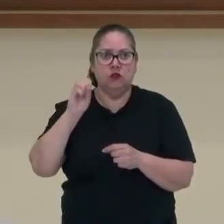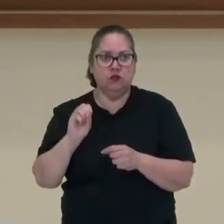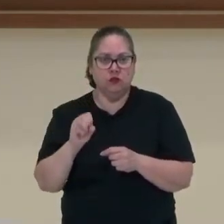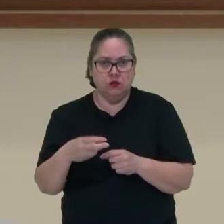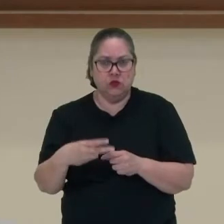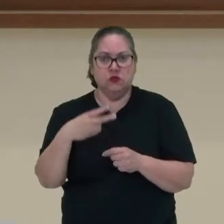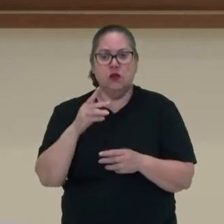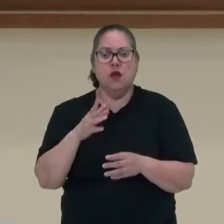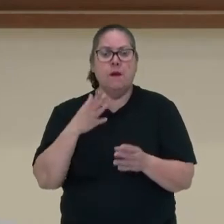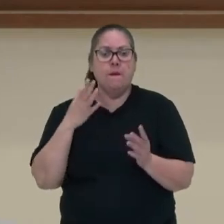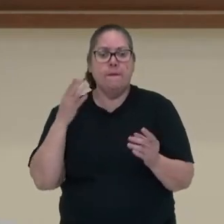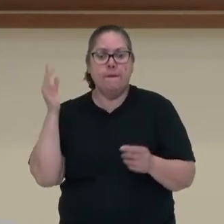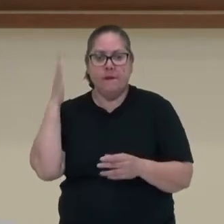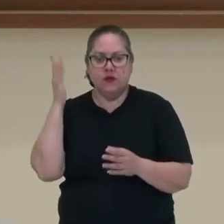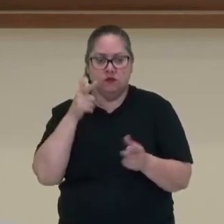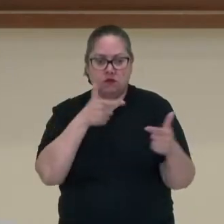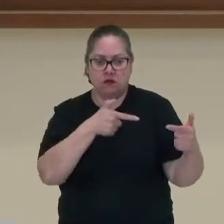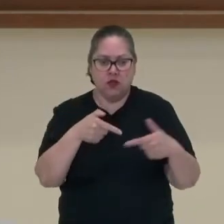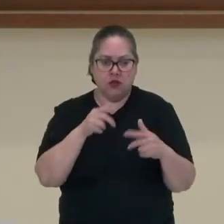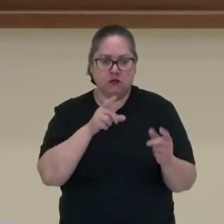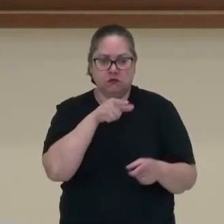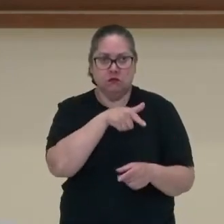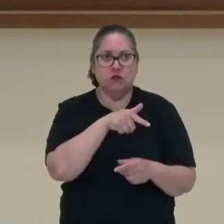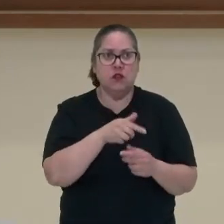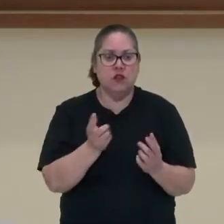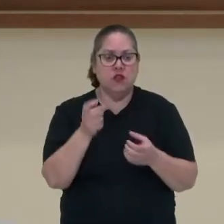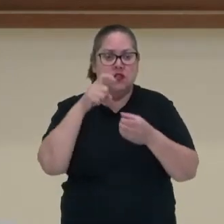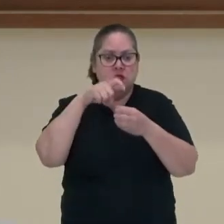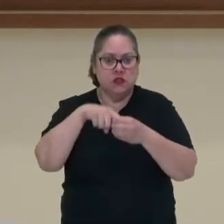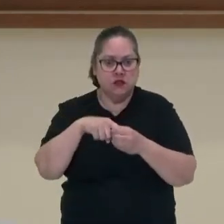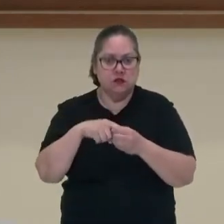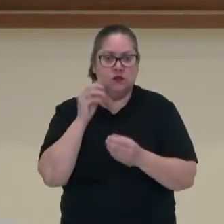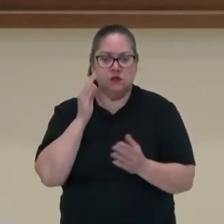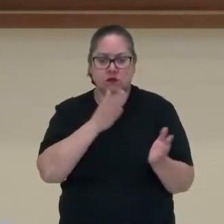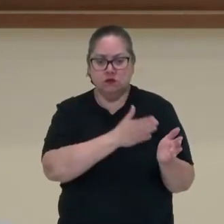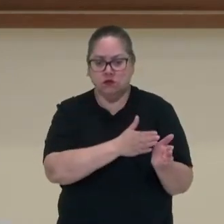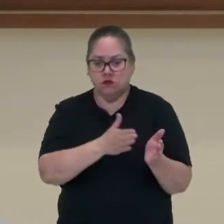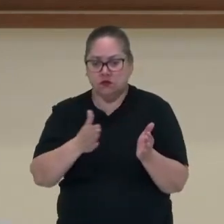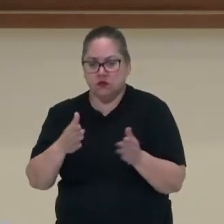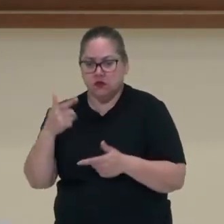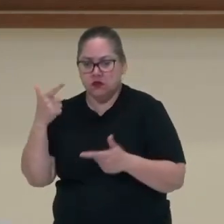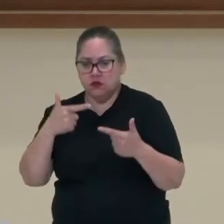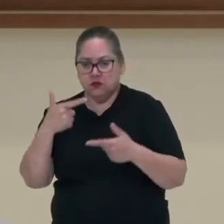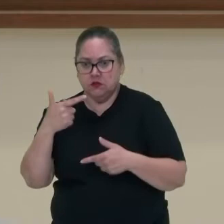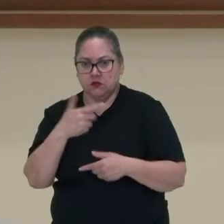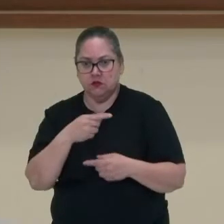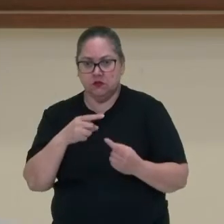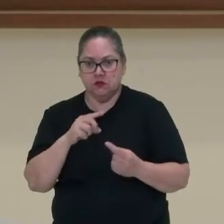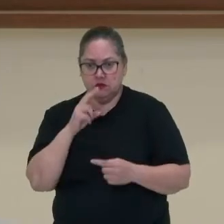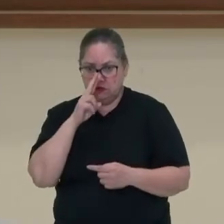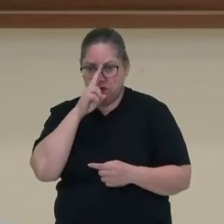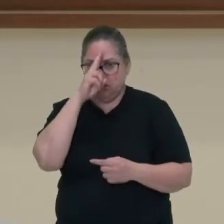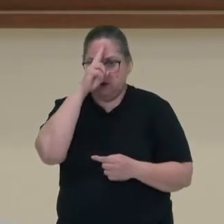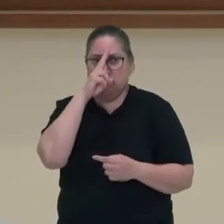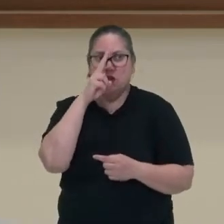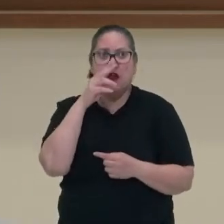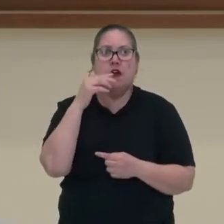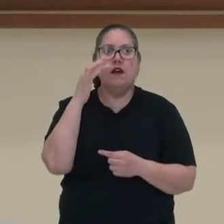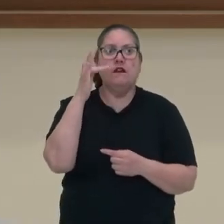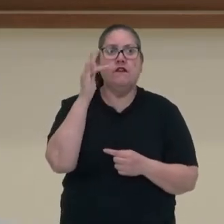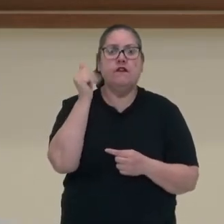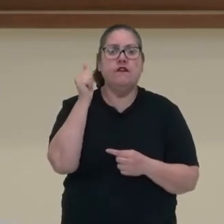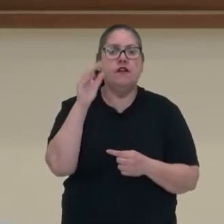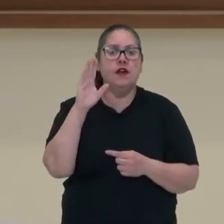eixo. Quem vai participar dentro da força, desse período da Segunda Guerra Mundial, é a Força Expedicionária